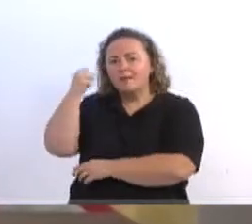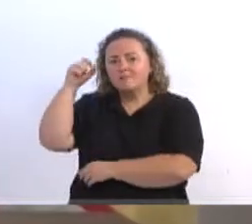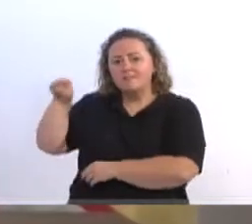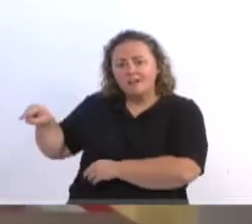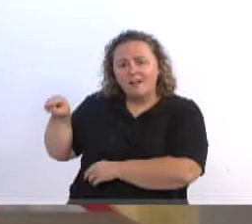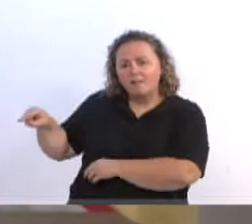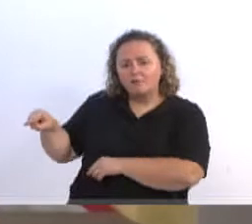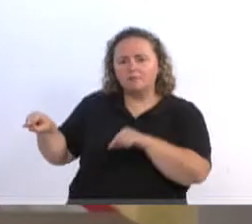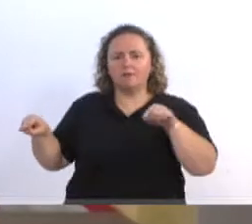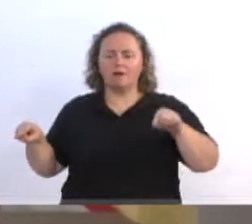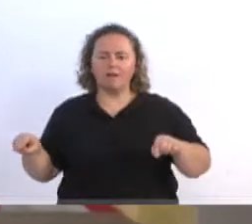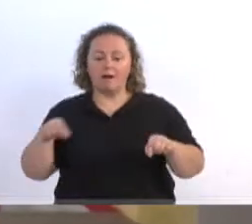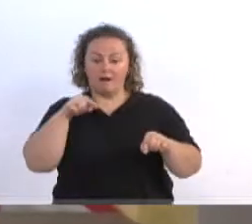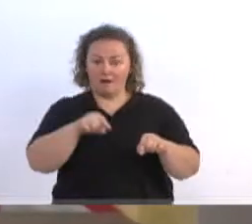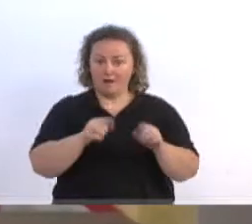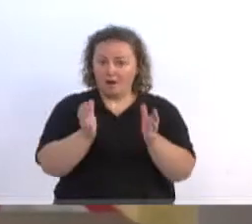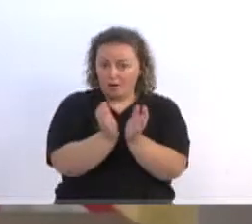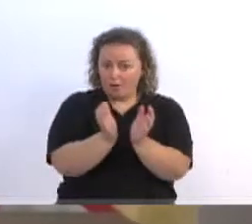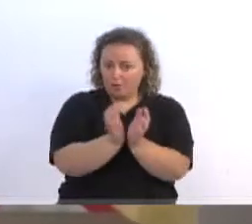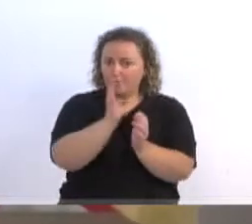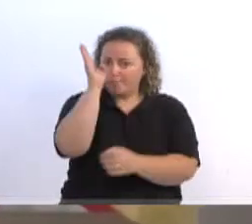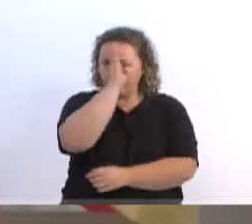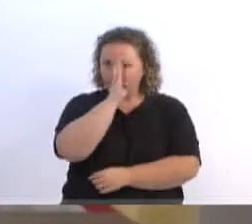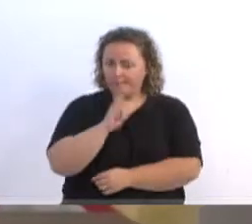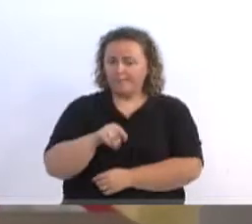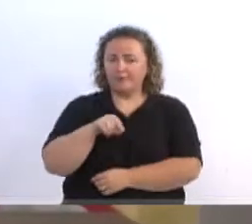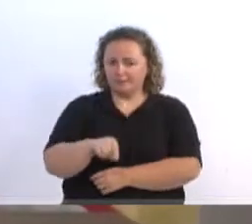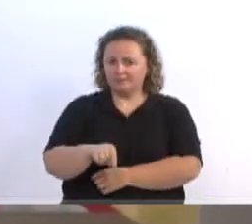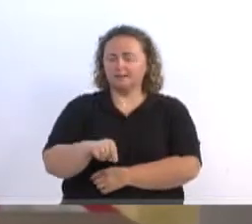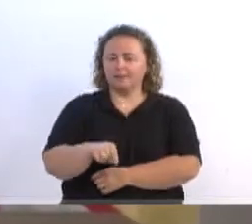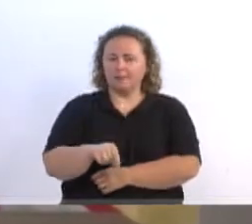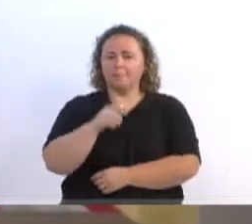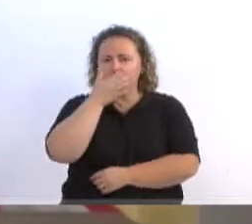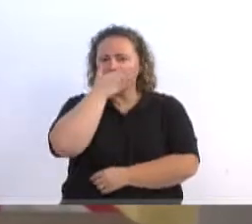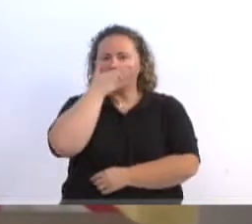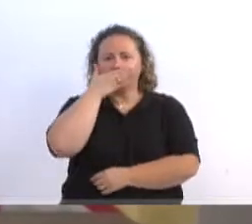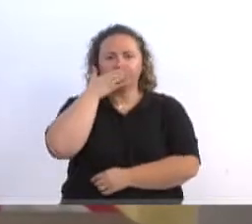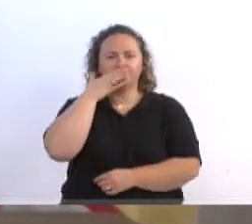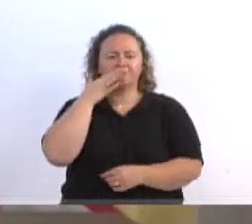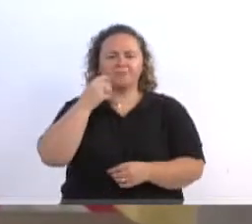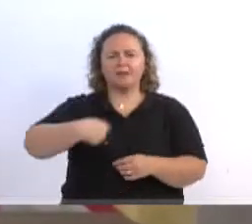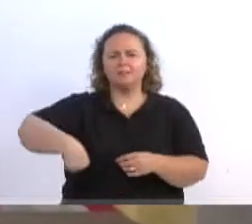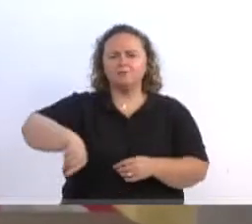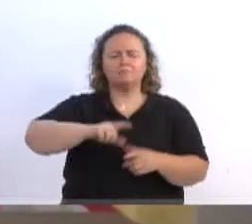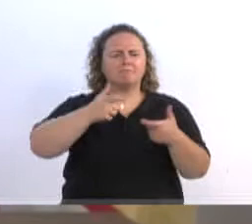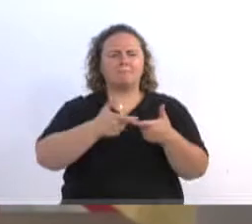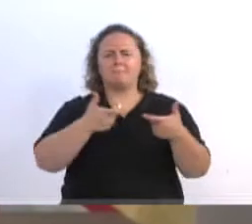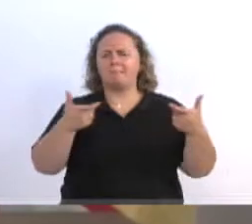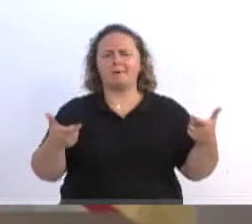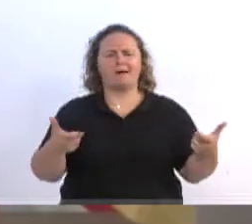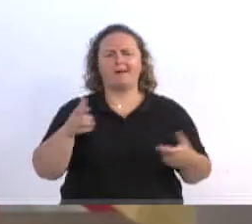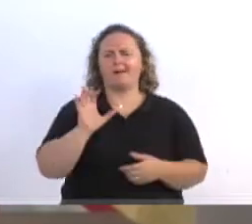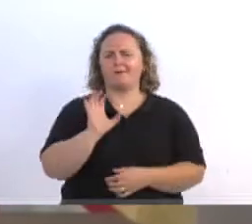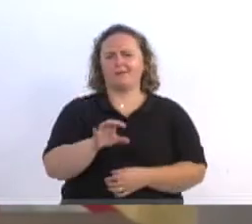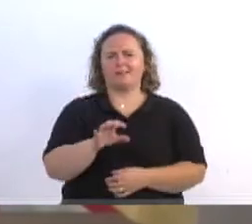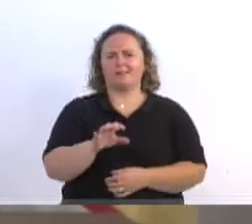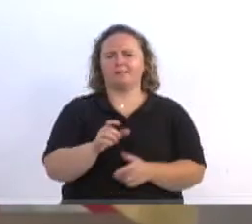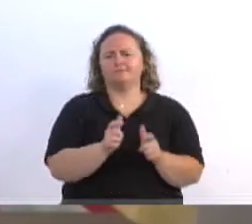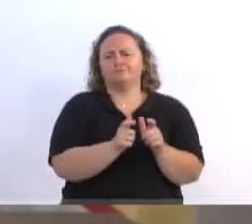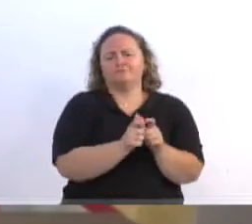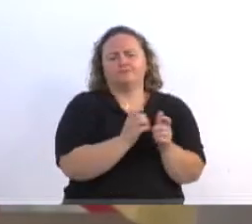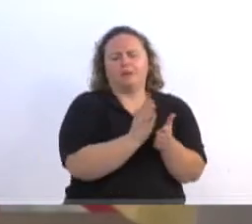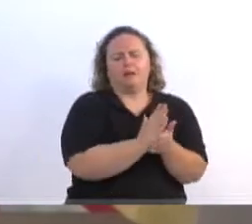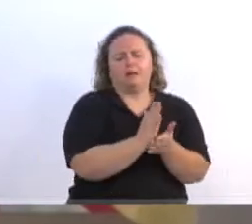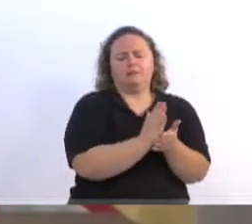ato, esse pequeno ato, que é um ato que nós temos muito aqui na cidade de Blumenau, pela grande maioria, e infelizmente por uma minoria